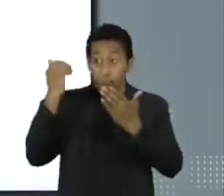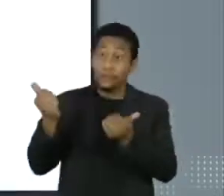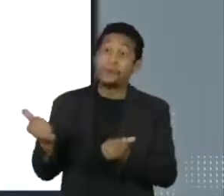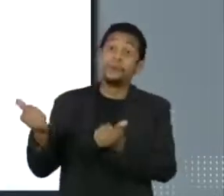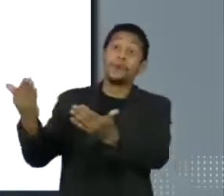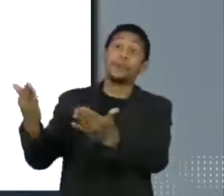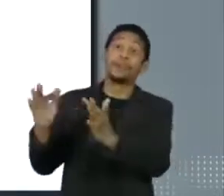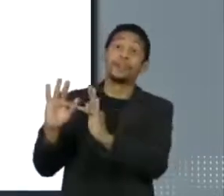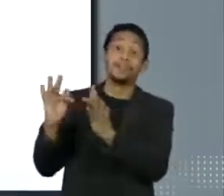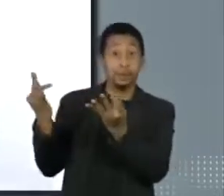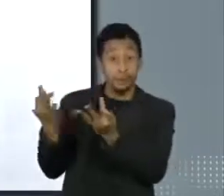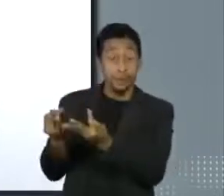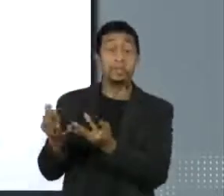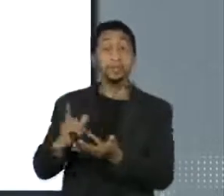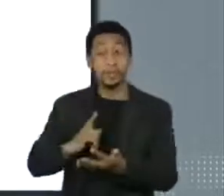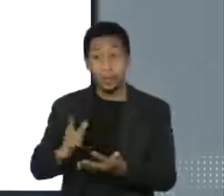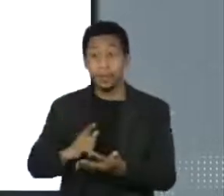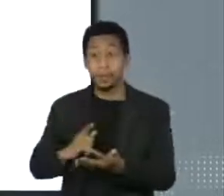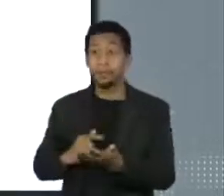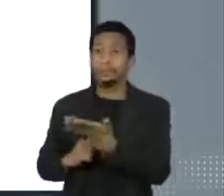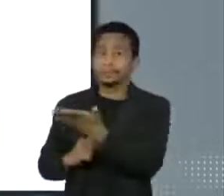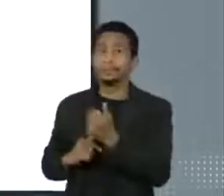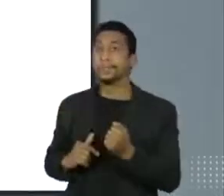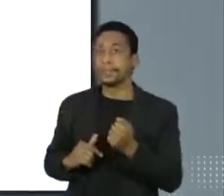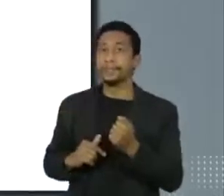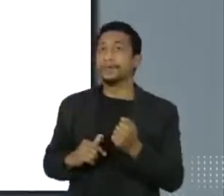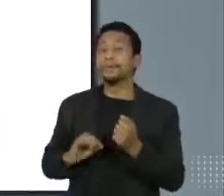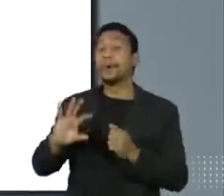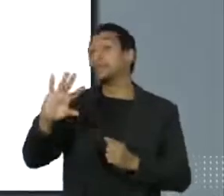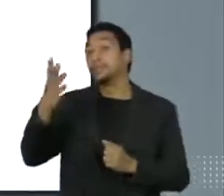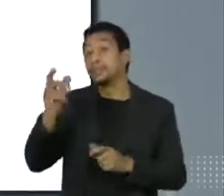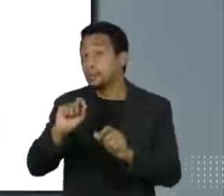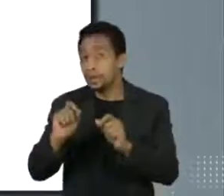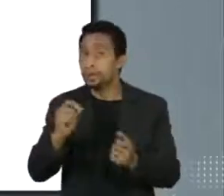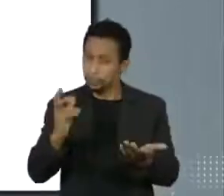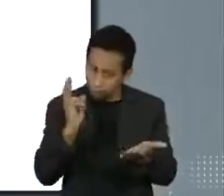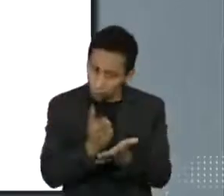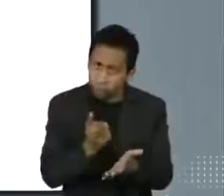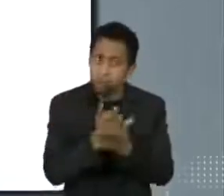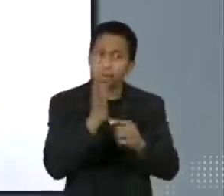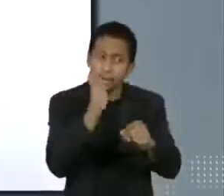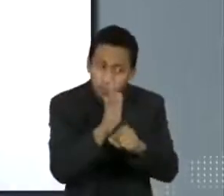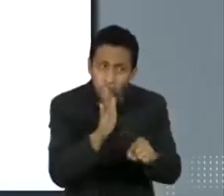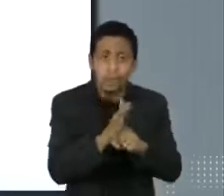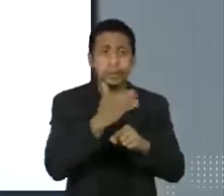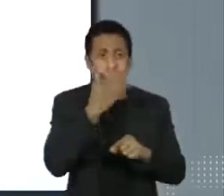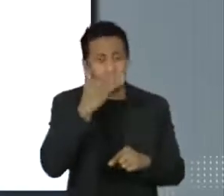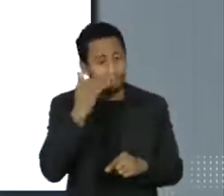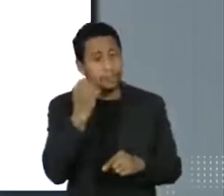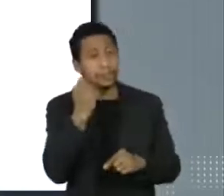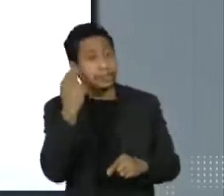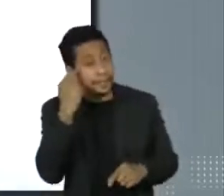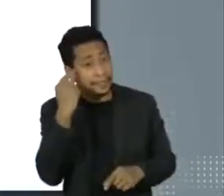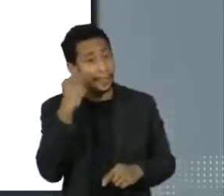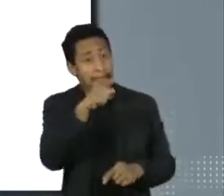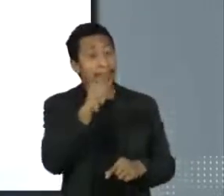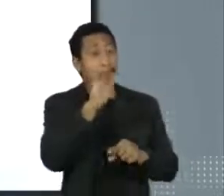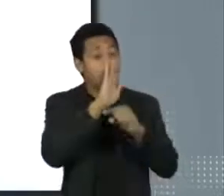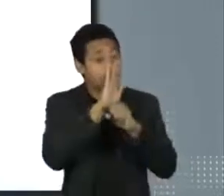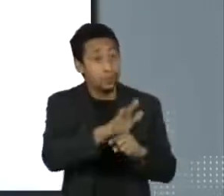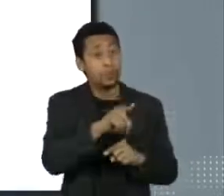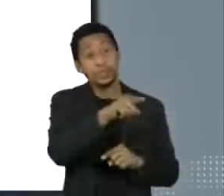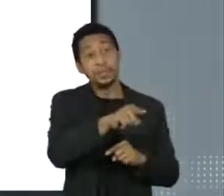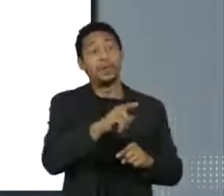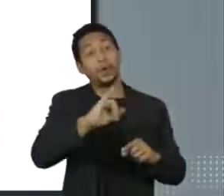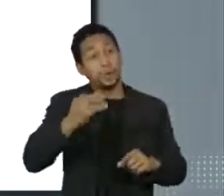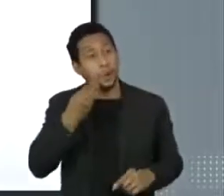parte desse nosso familiar, que, claro, vão ficar do lado dos seus familiares querendo ajudá-los e torcendo para que essas pessoas também saiam e